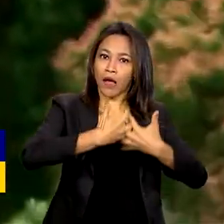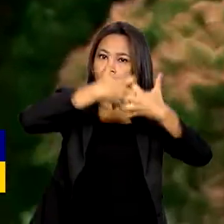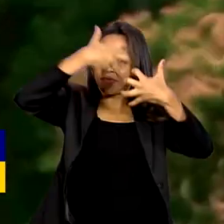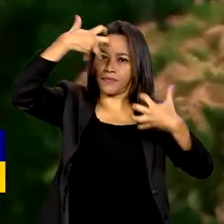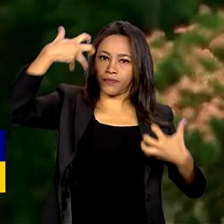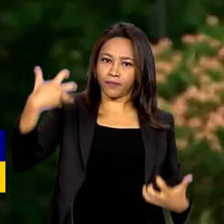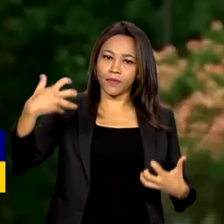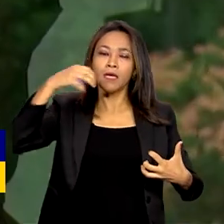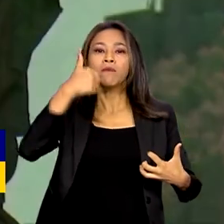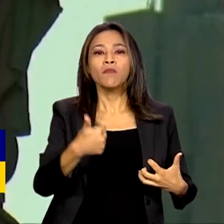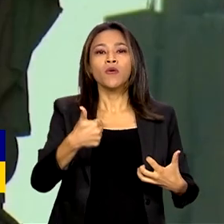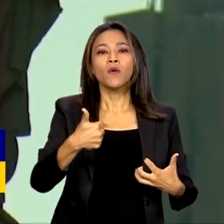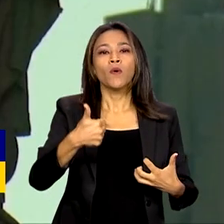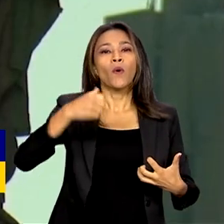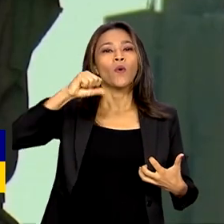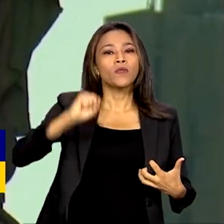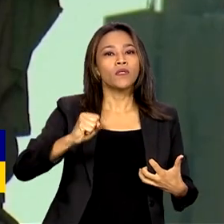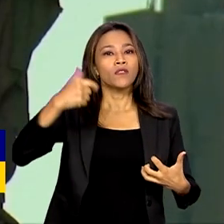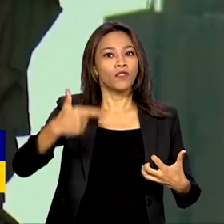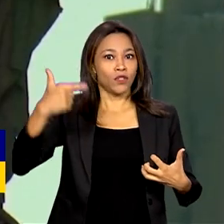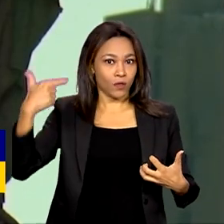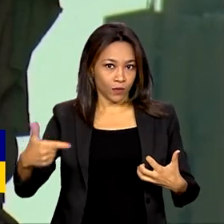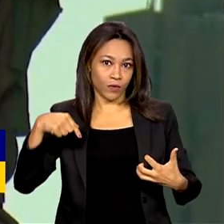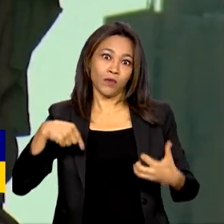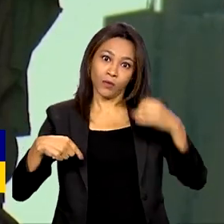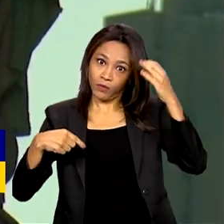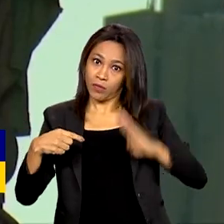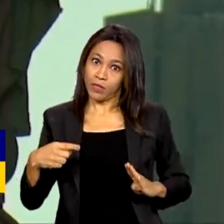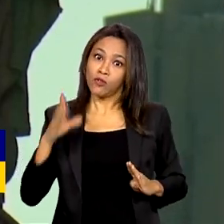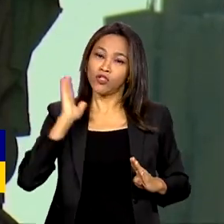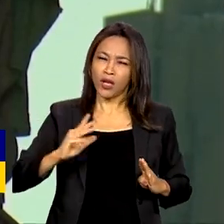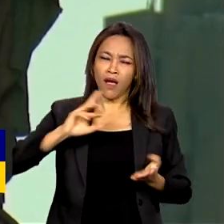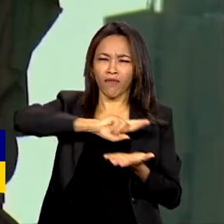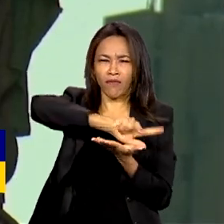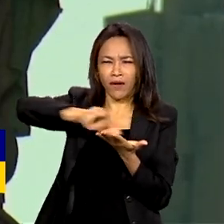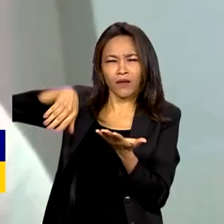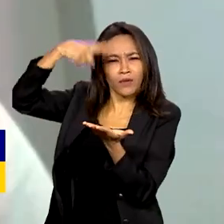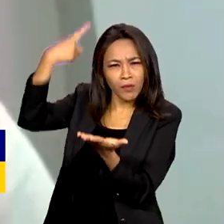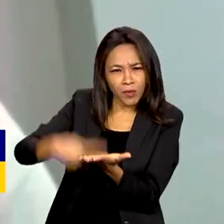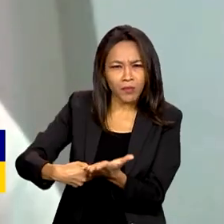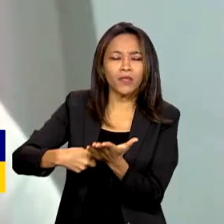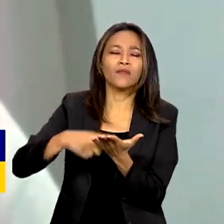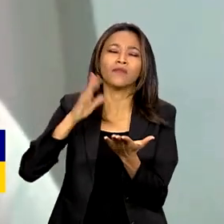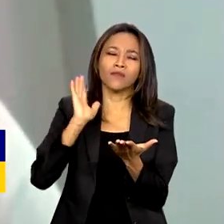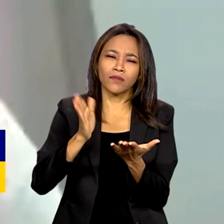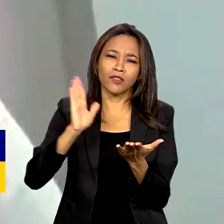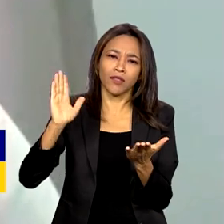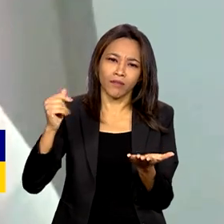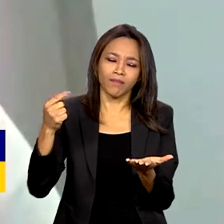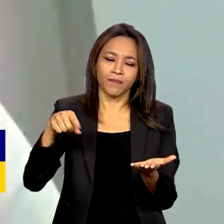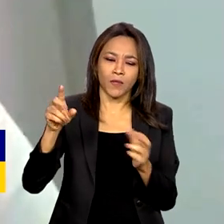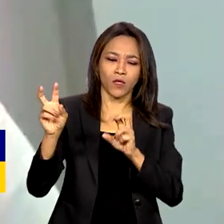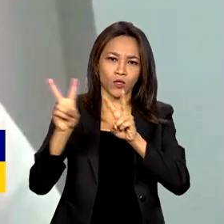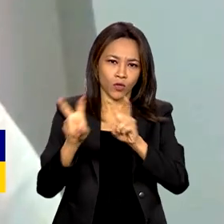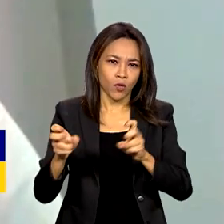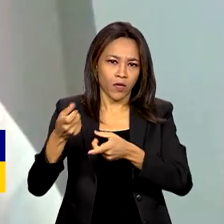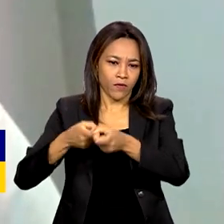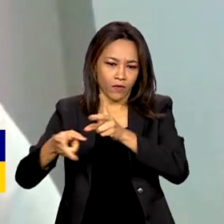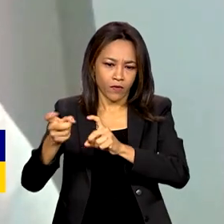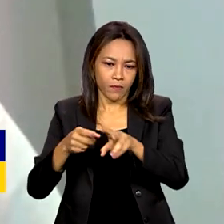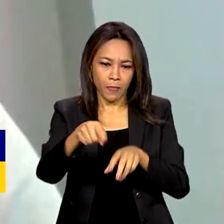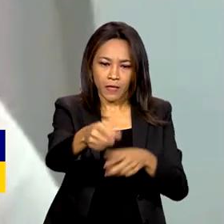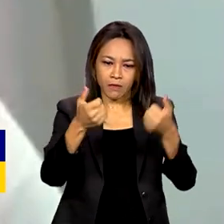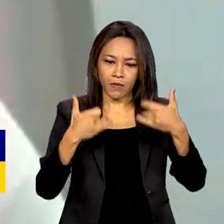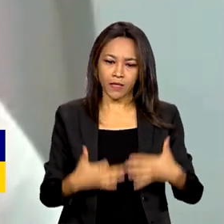Desde então, já foram fechados vários acordos comerciais e de cooperação. Temáticas importantes sobre comércio bilateral